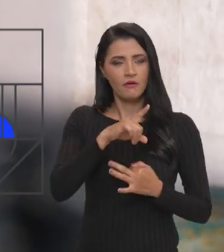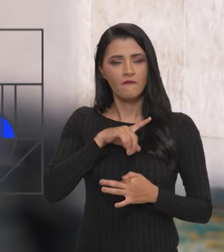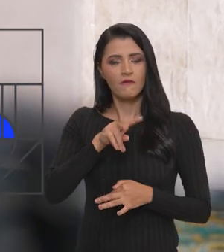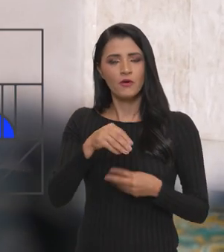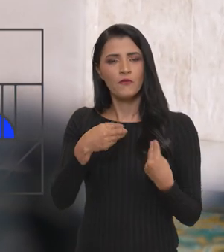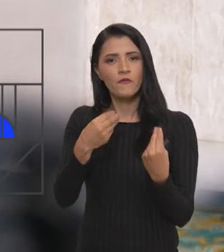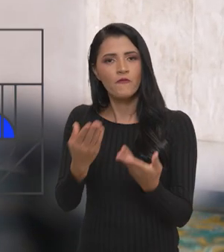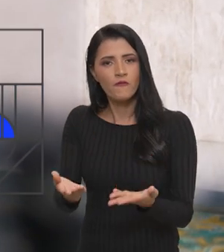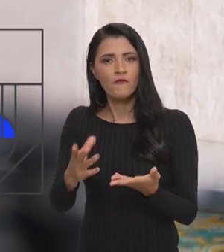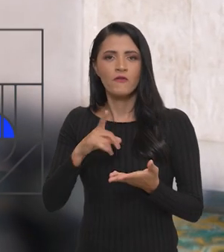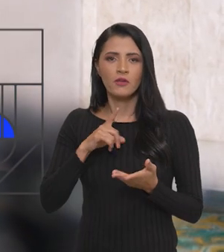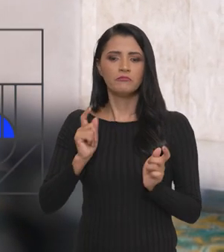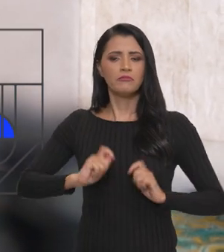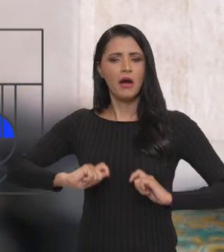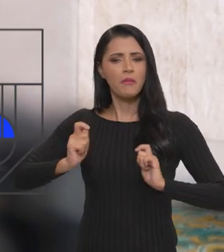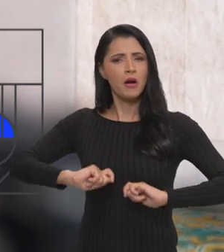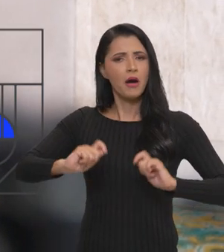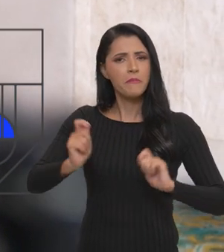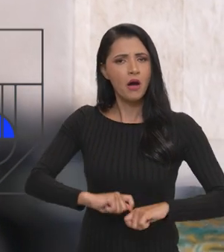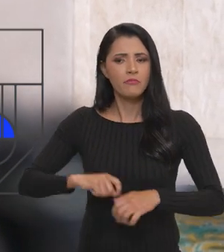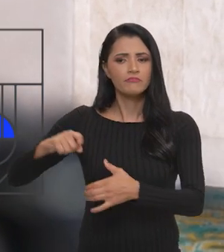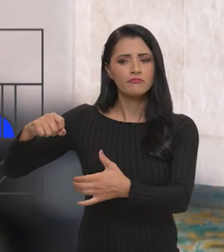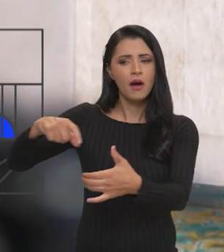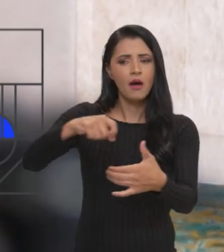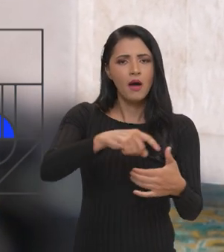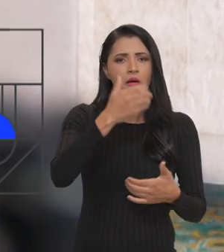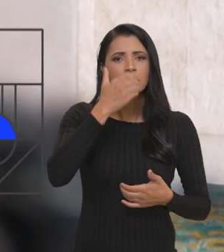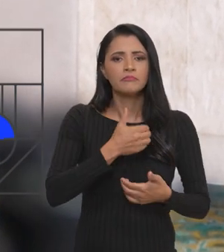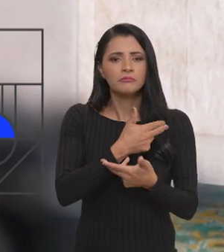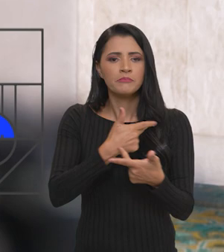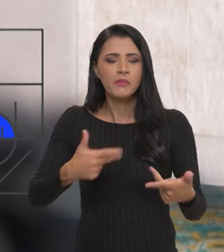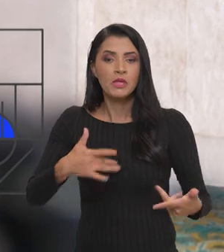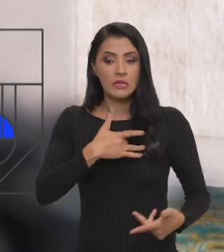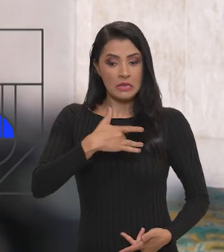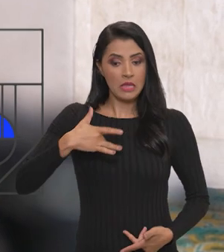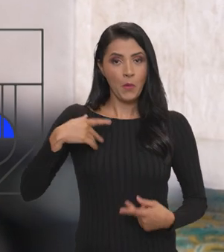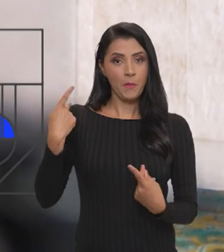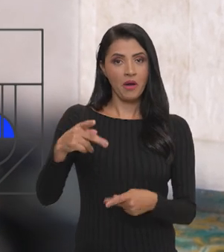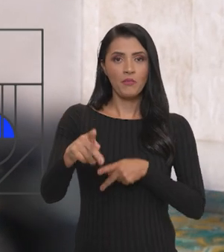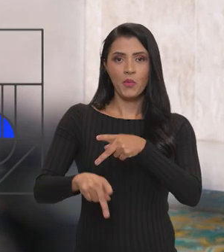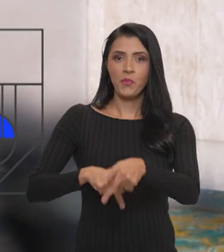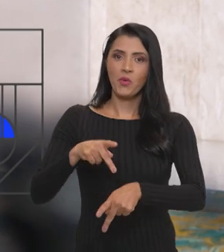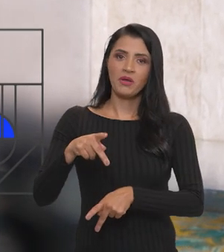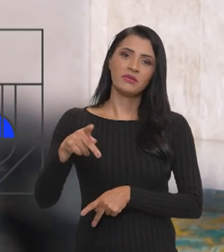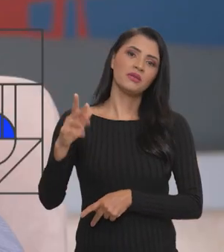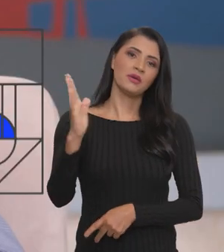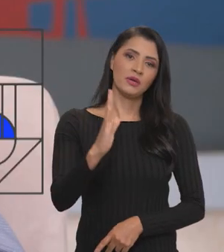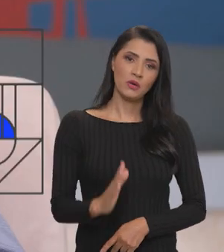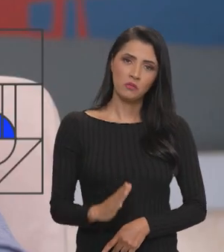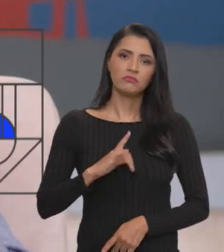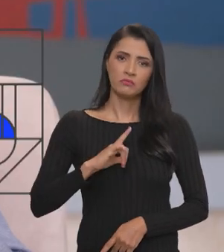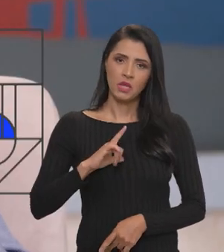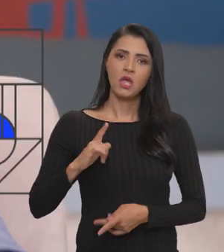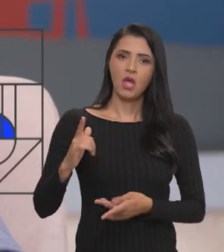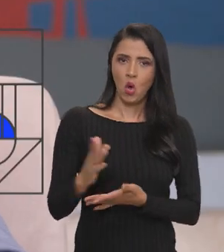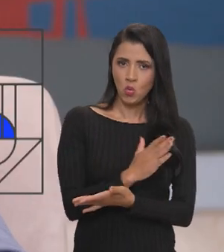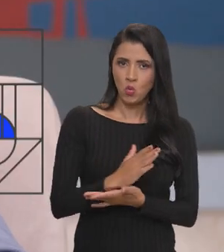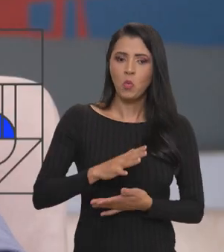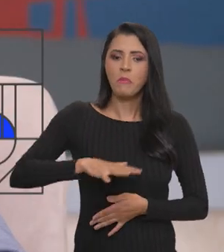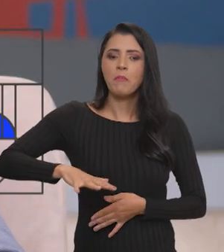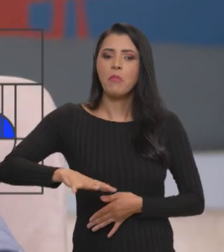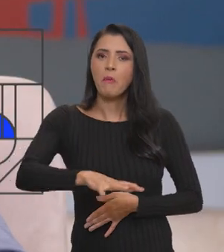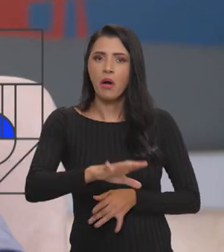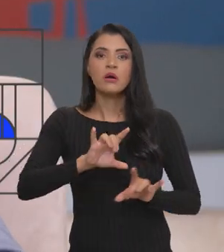vai oferecer, então, condições para a produção de alimentos saudáveis para a nossa população brasileira. Então, gente tem algumas